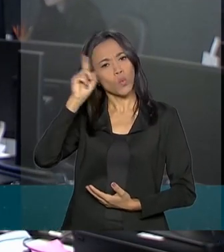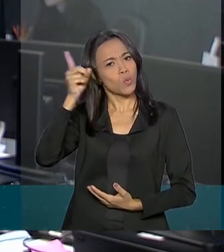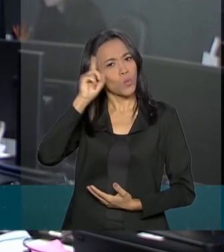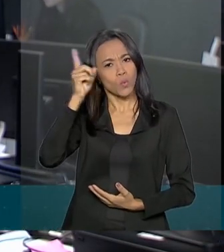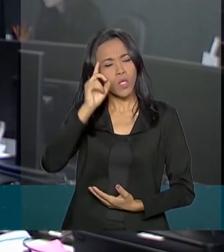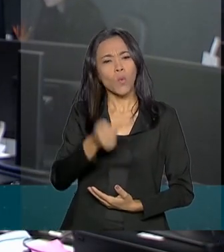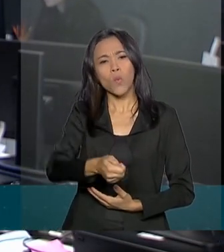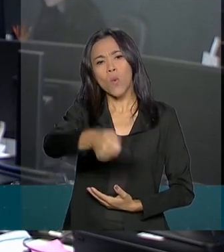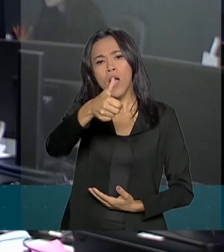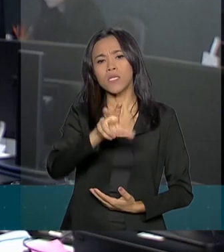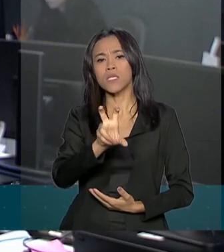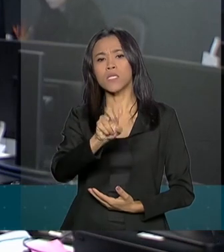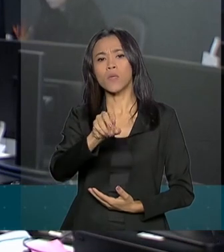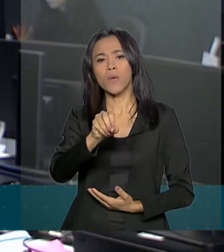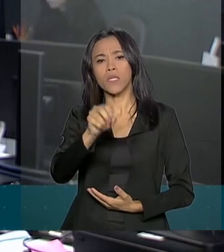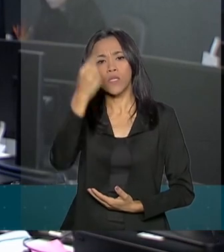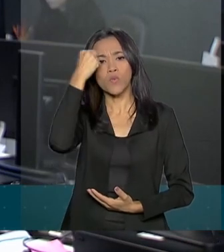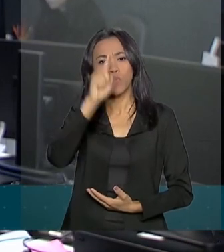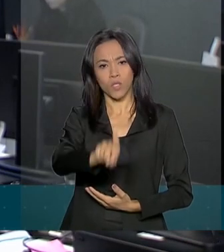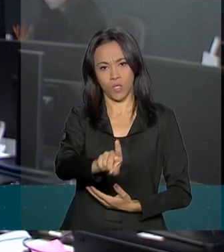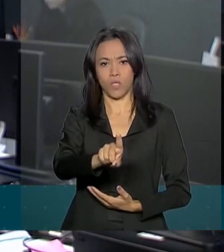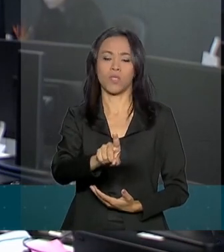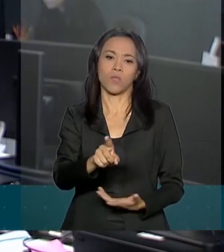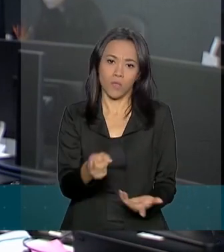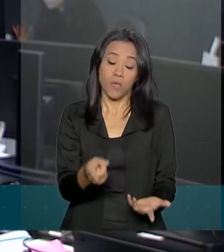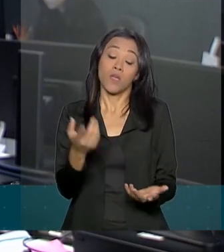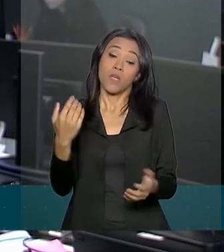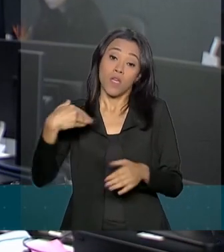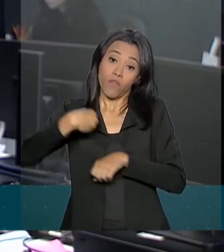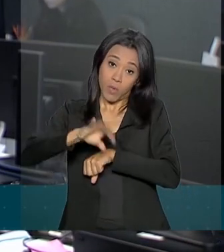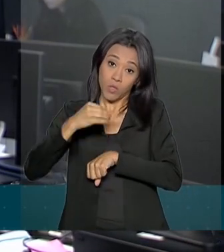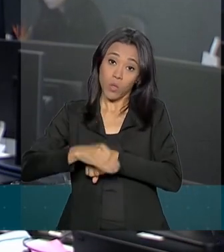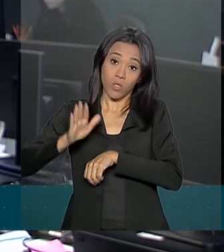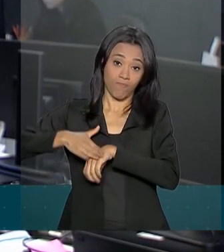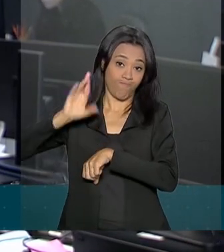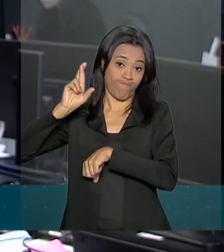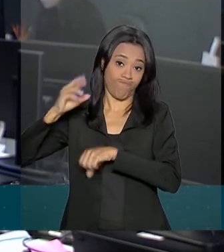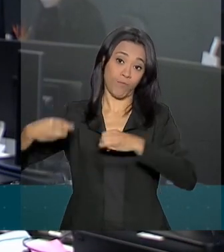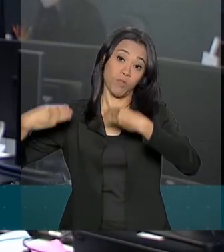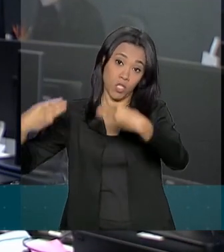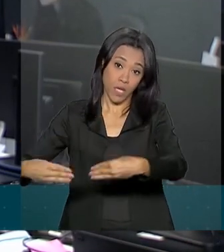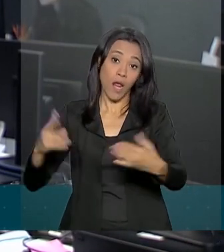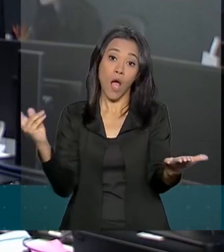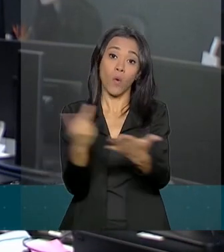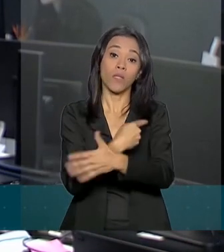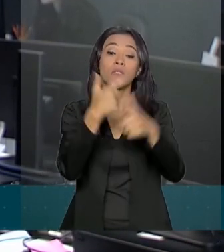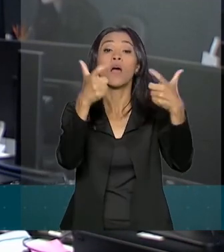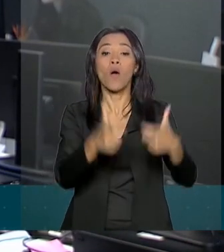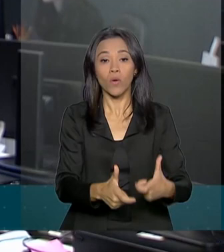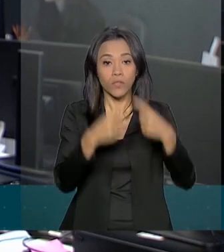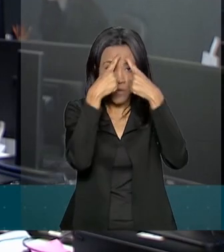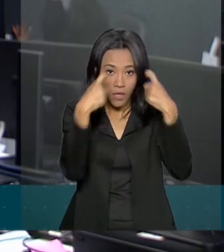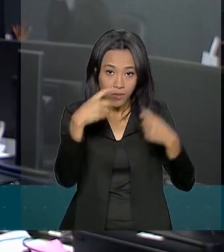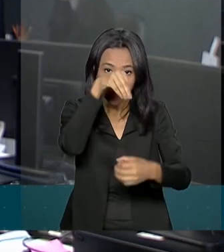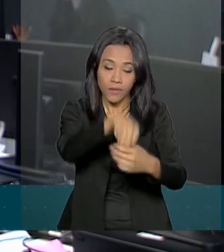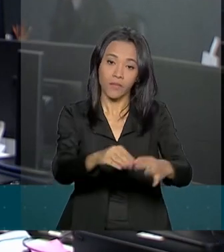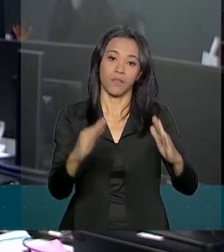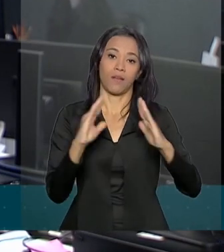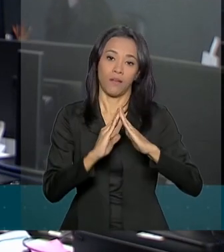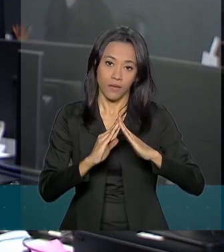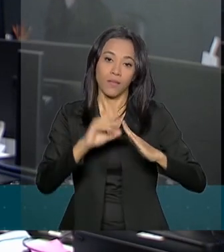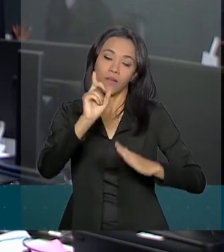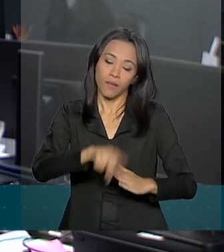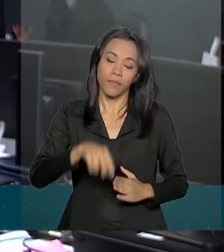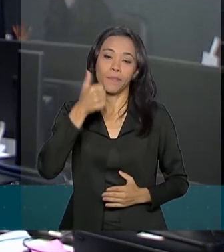50 denúncias por dia. Segundo dados do Ministério, a maior parte desses crimes ocorre dentro de casa e são provocadas